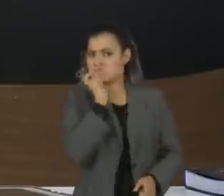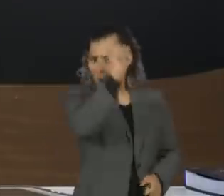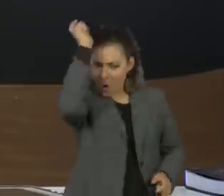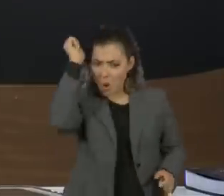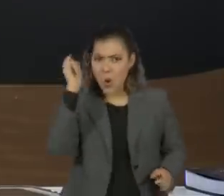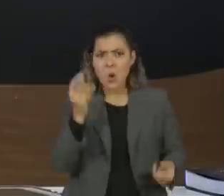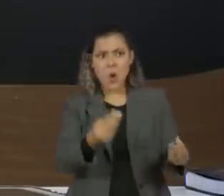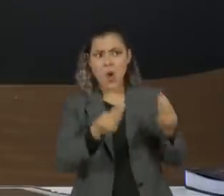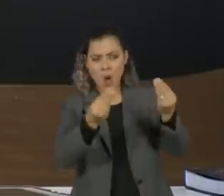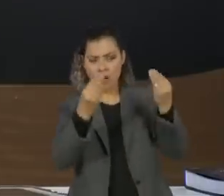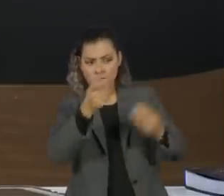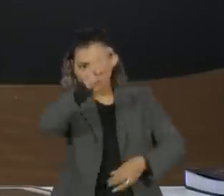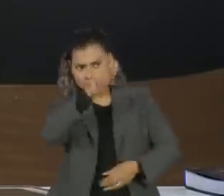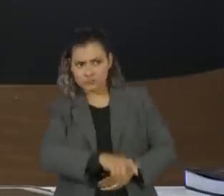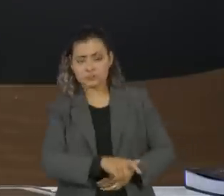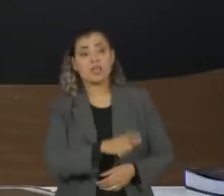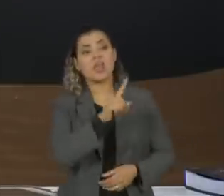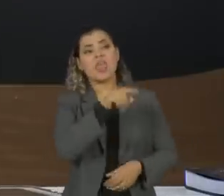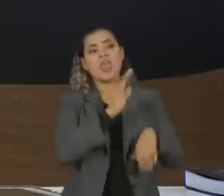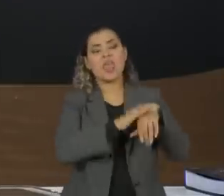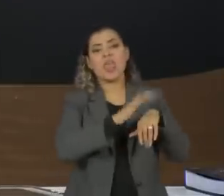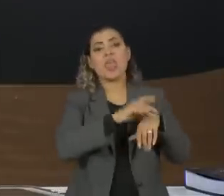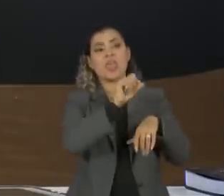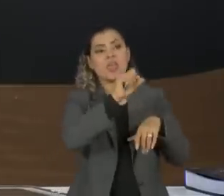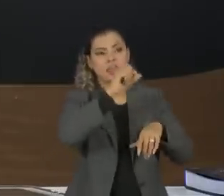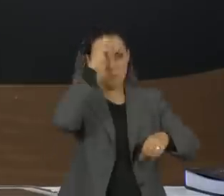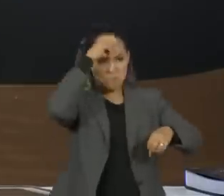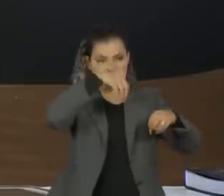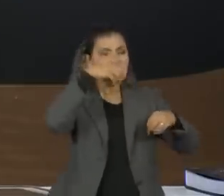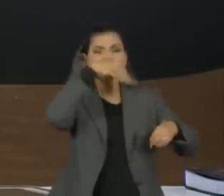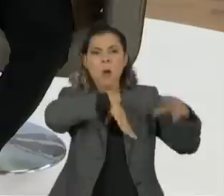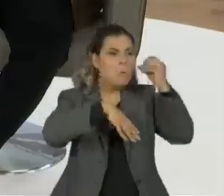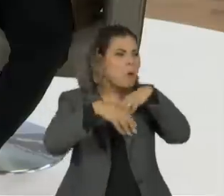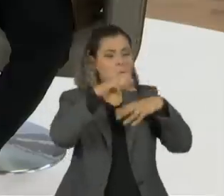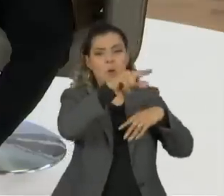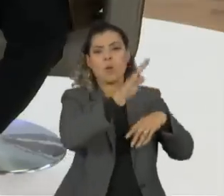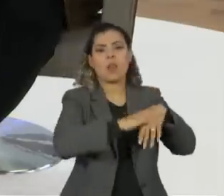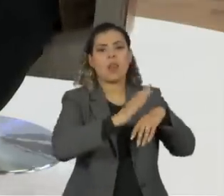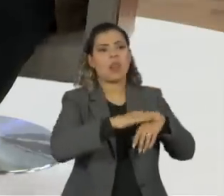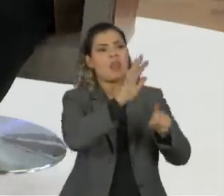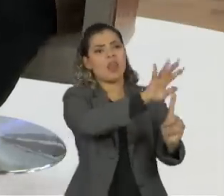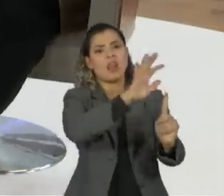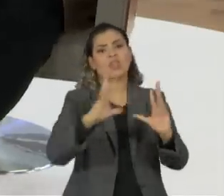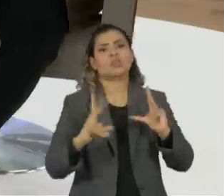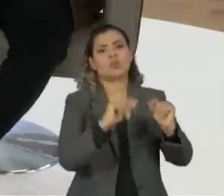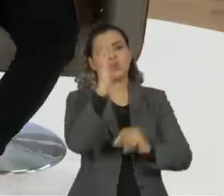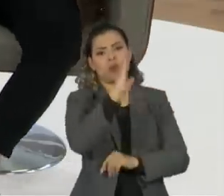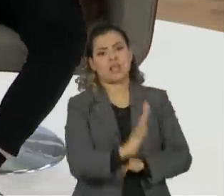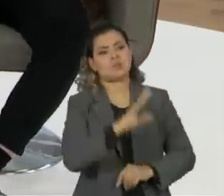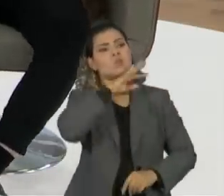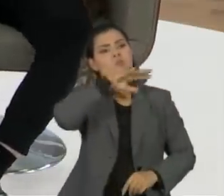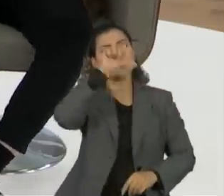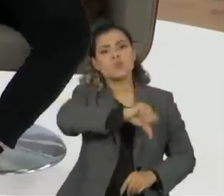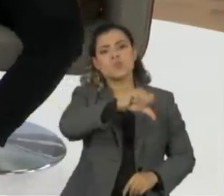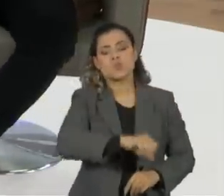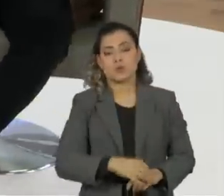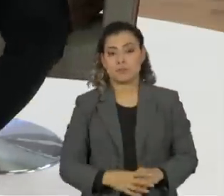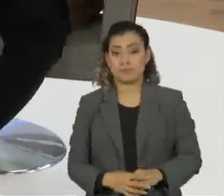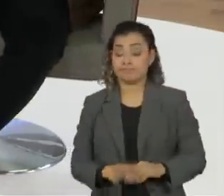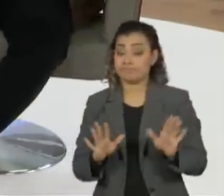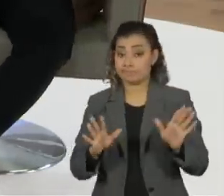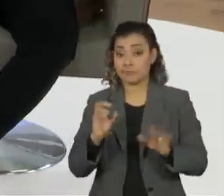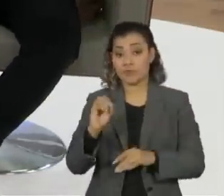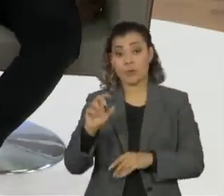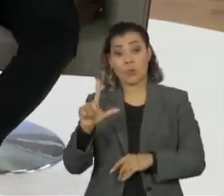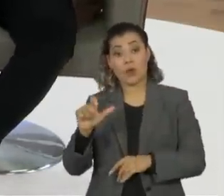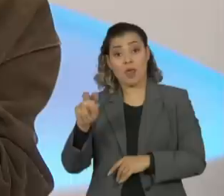dizer que ele é a fonte da qual emana todo o mal do Brasil? Muito fácil de responder. Pelo seguinte, eu fiz com o Olavo,